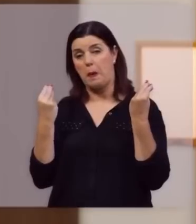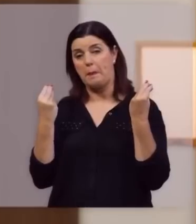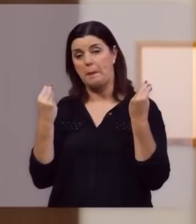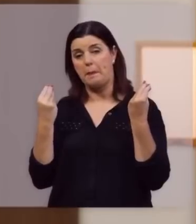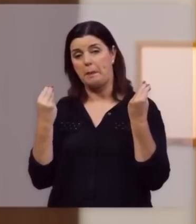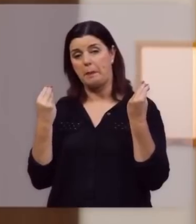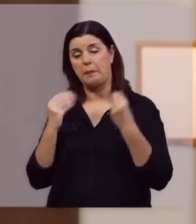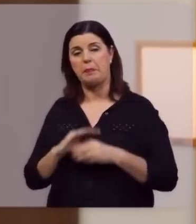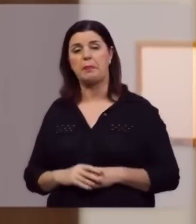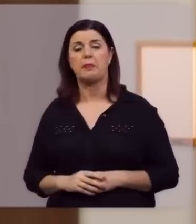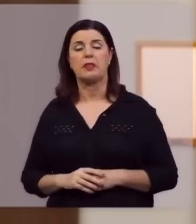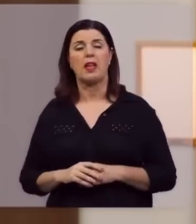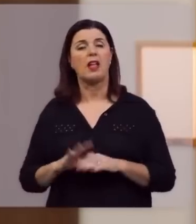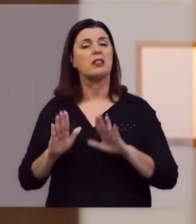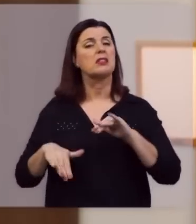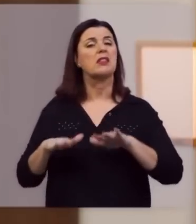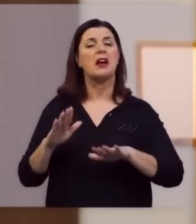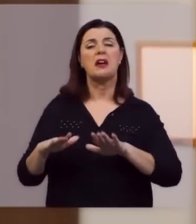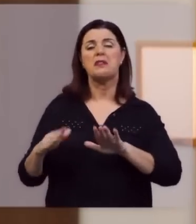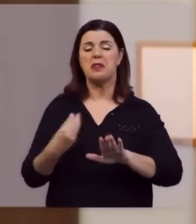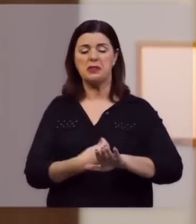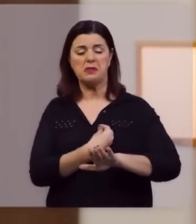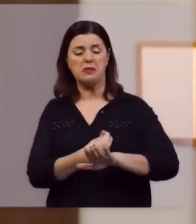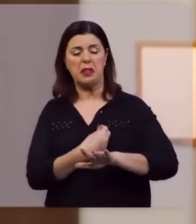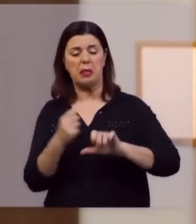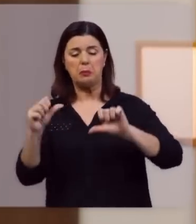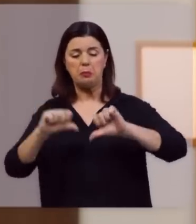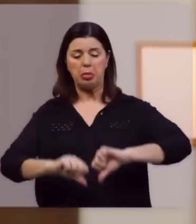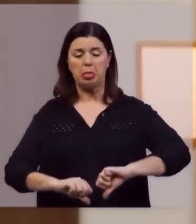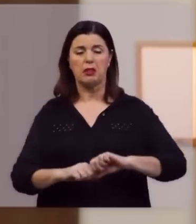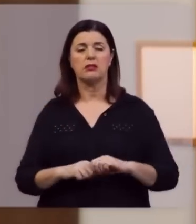humana, talvez um aborto vivo,